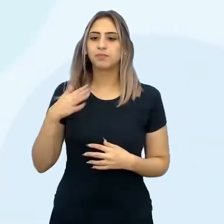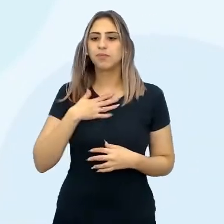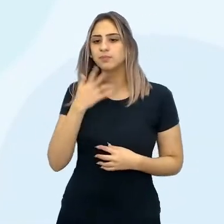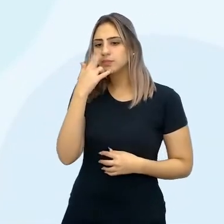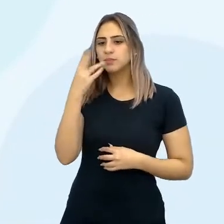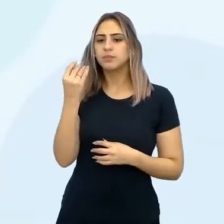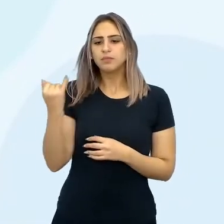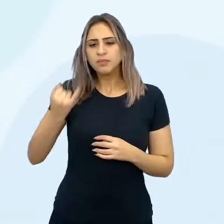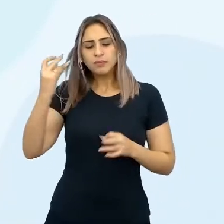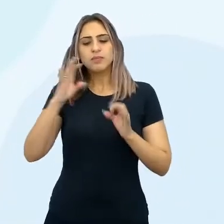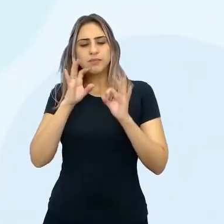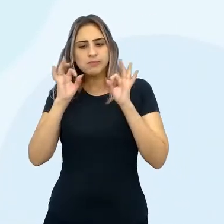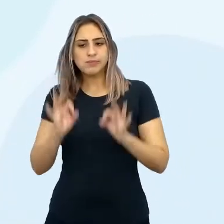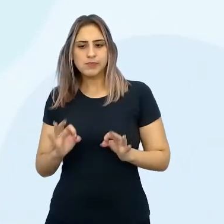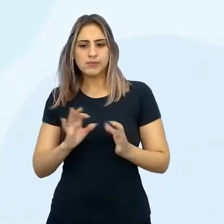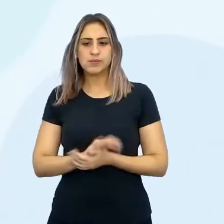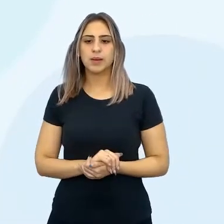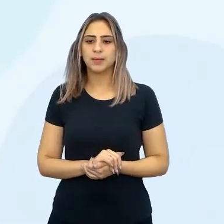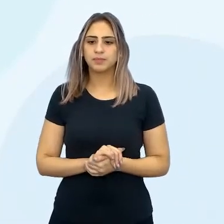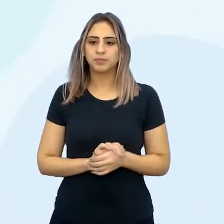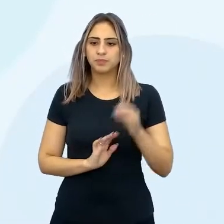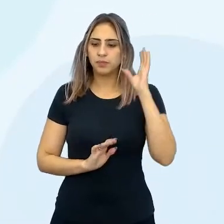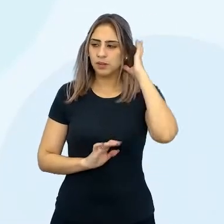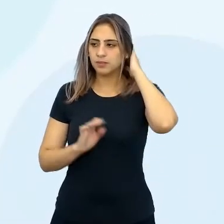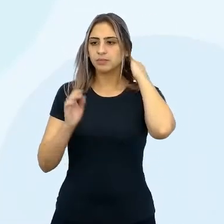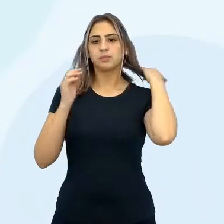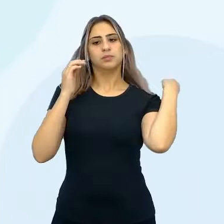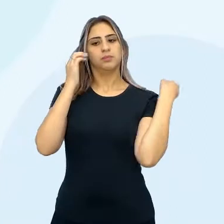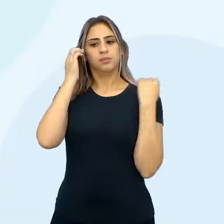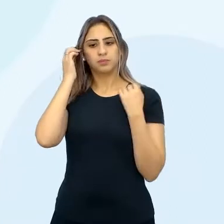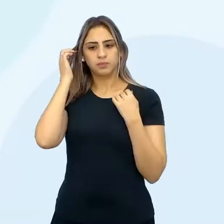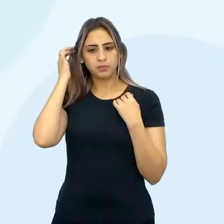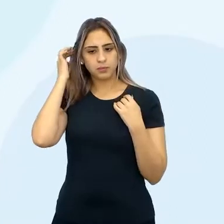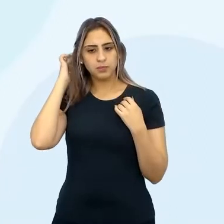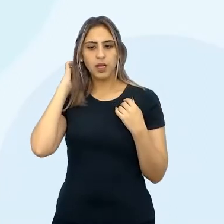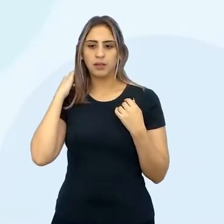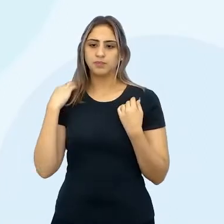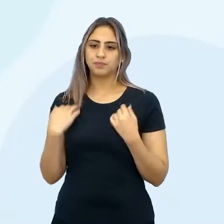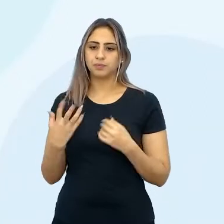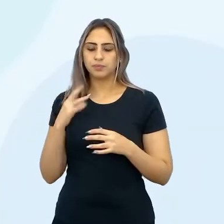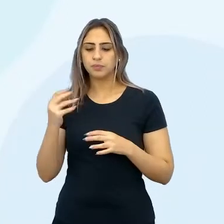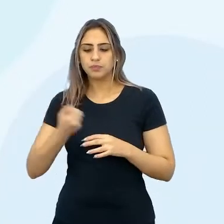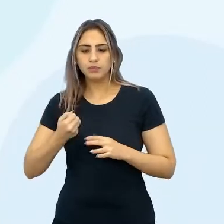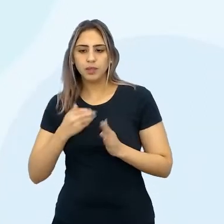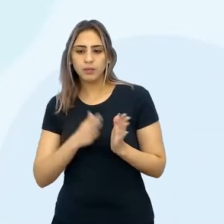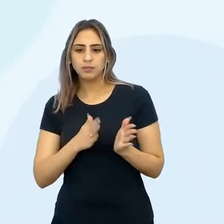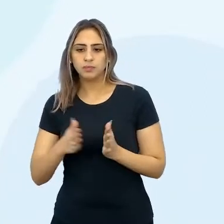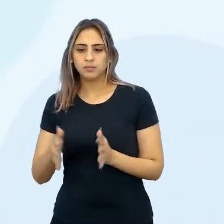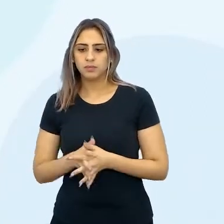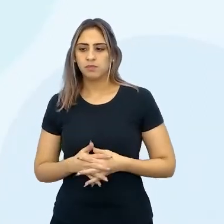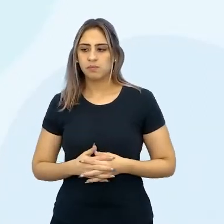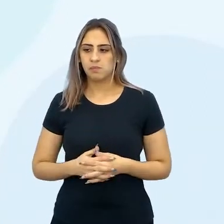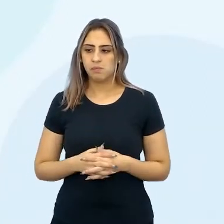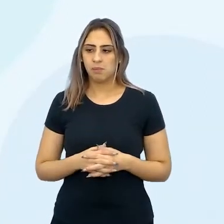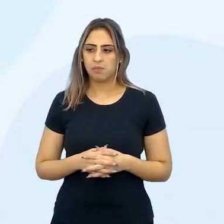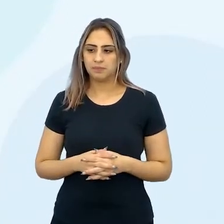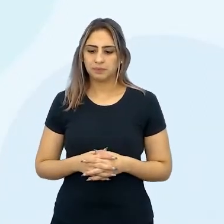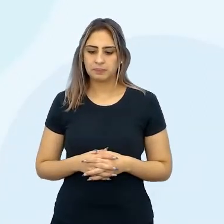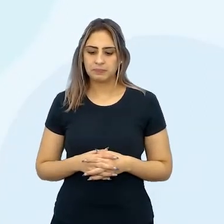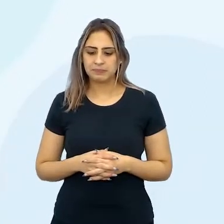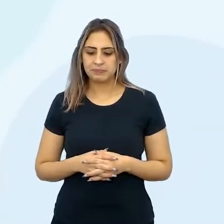mesmo. Tá vendo? Já dei até o tempo da Bianca mudar, é tudo combinado, gente. A gente super planejou isso.